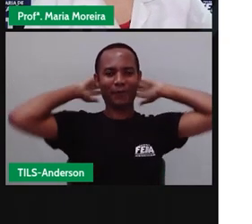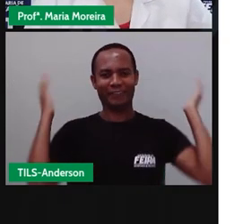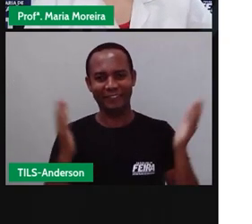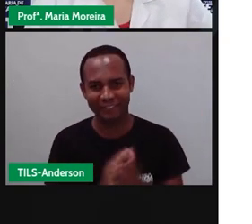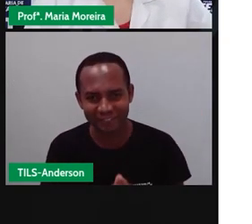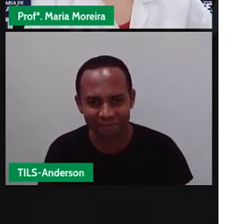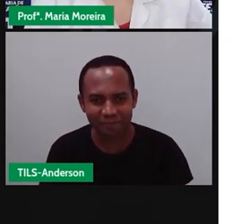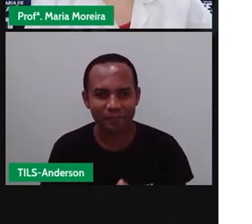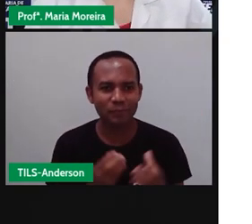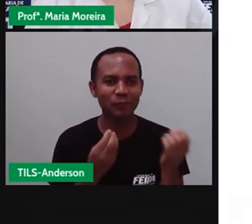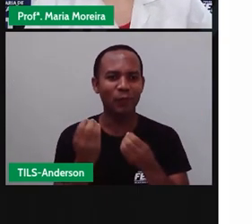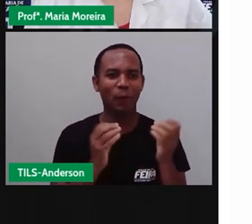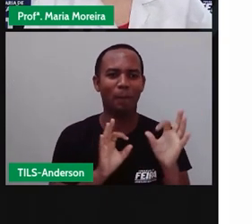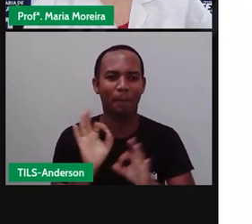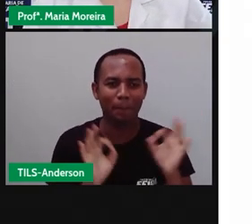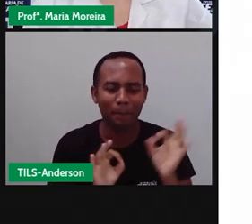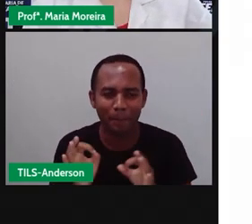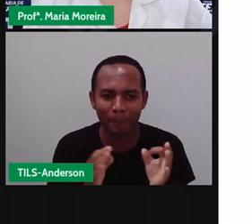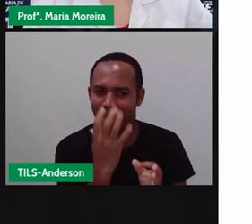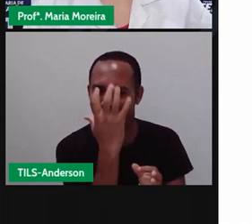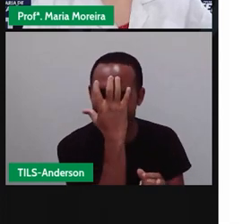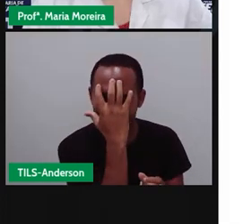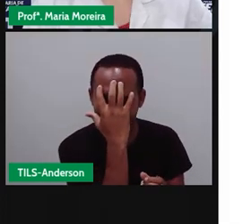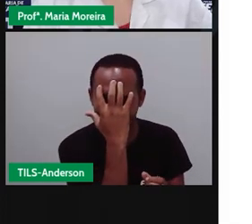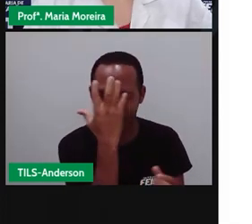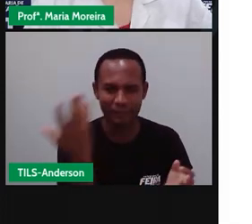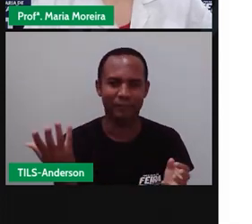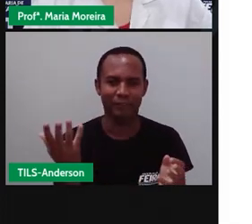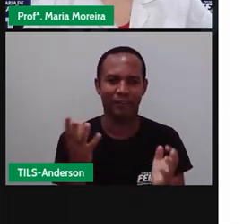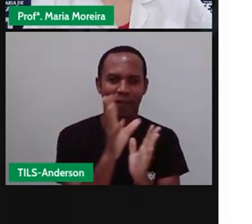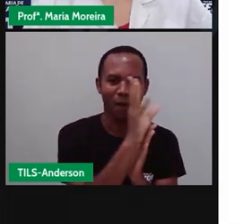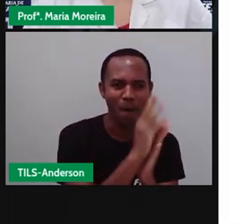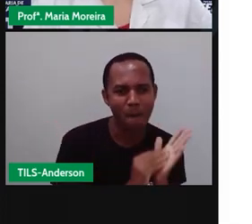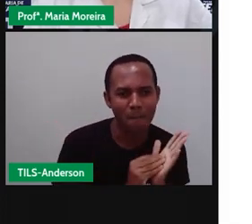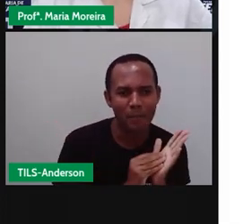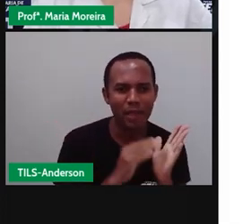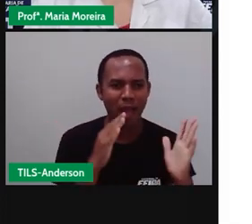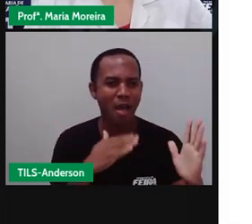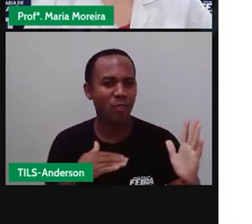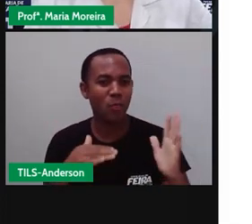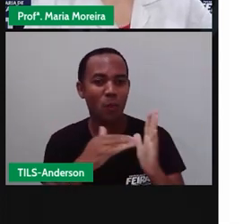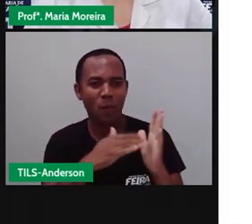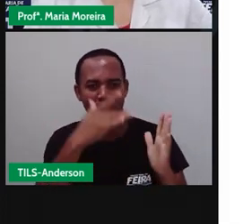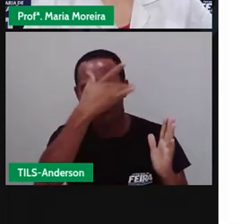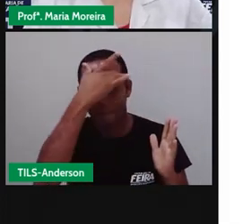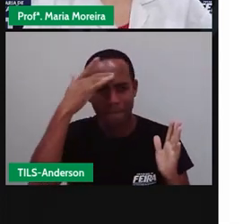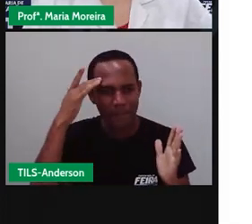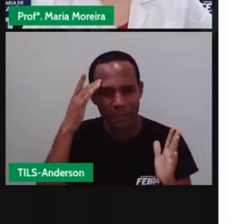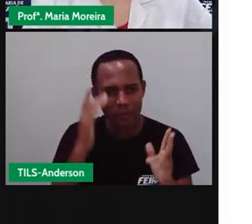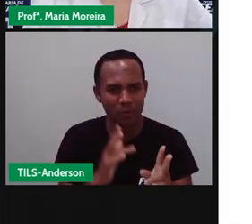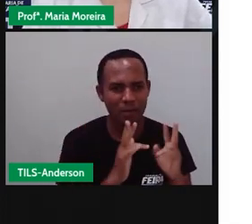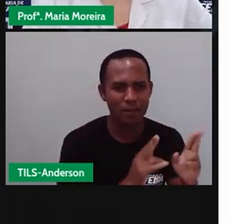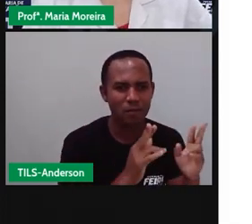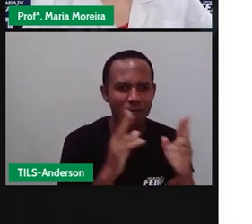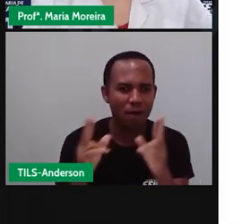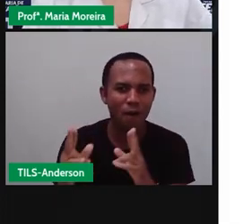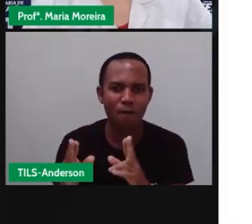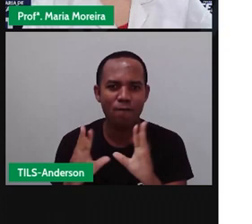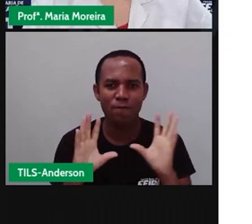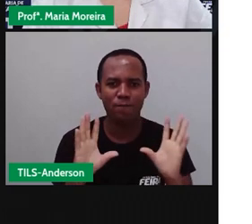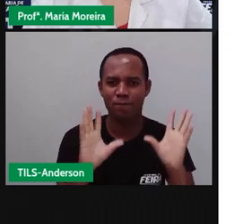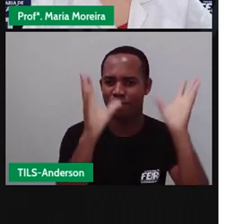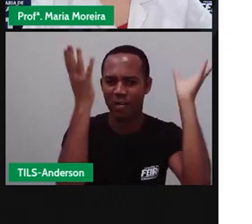Fantasias e máscaras foram adotadas, né? Para que todos participassem de igual forma da festa,